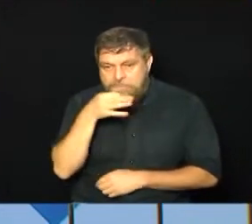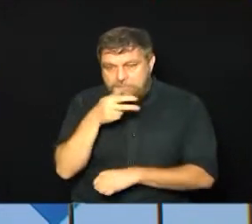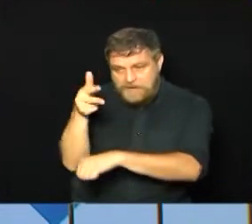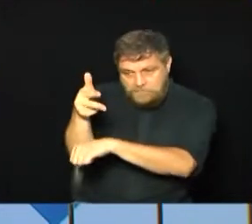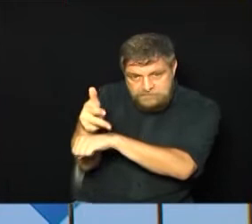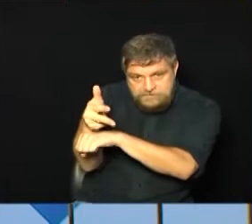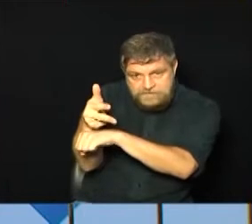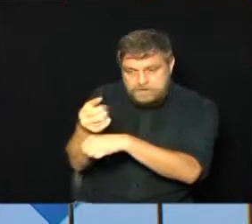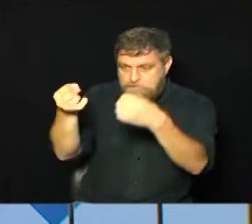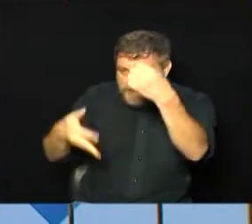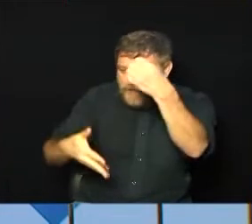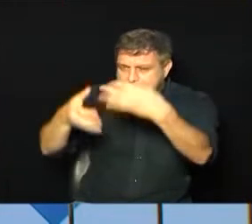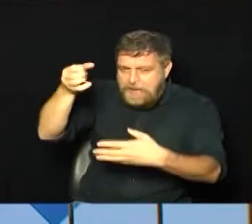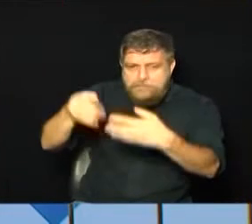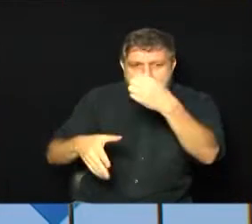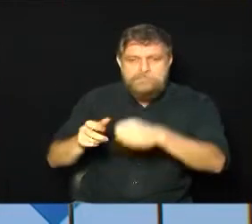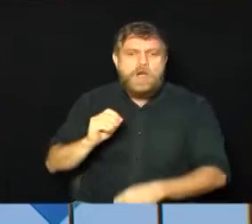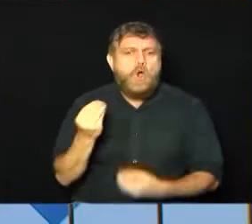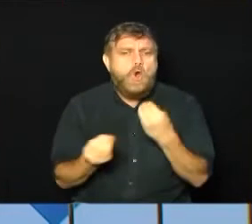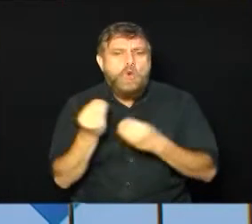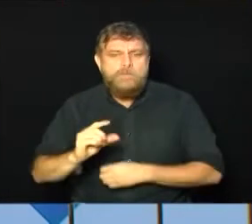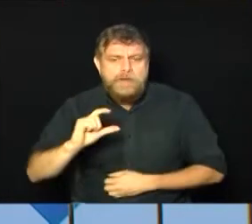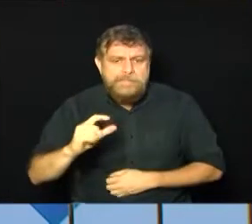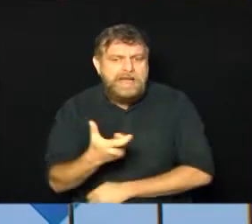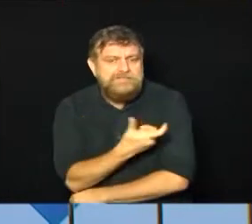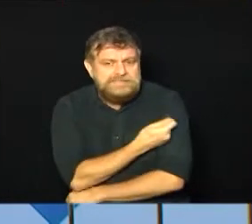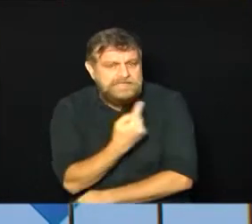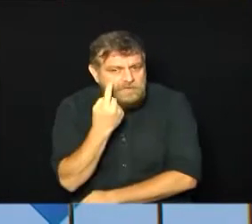explicando tudo como que é essa vacina. Vamos conferir.